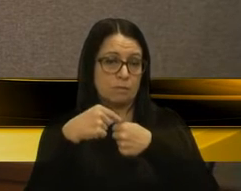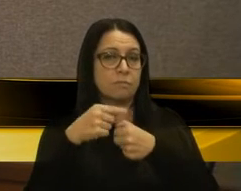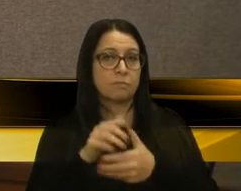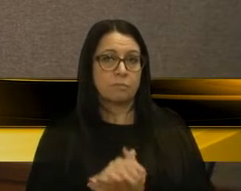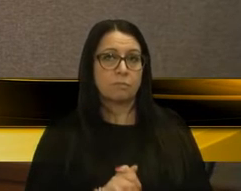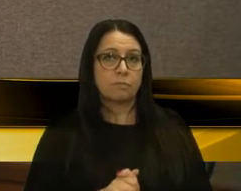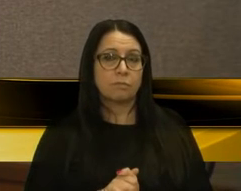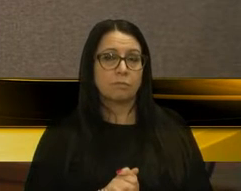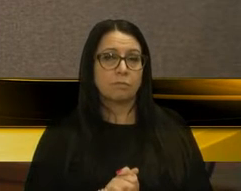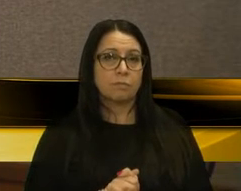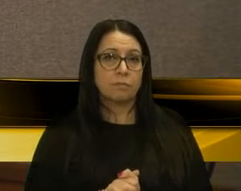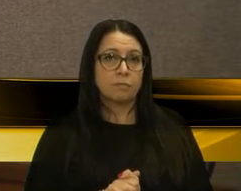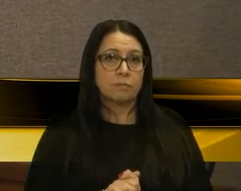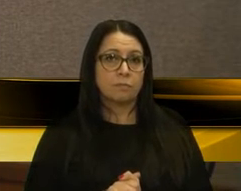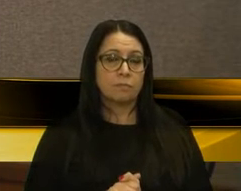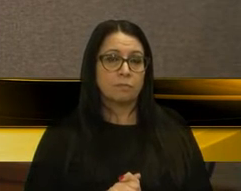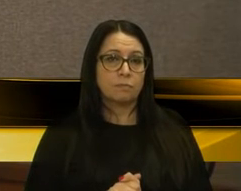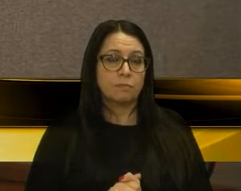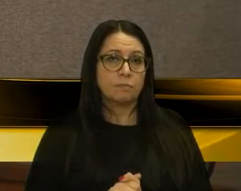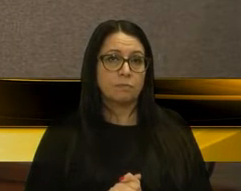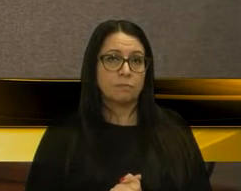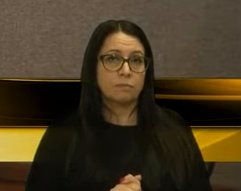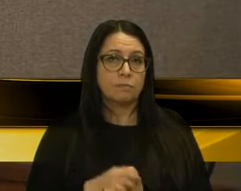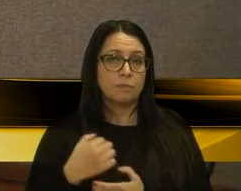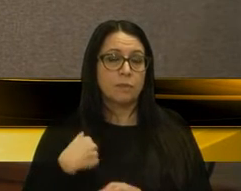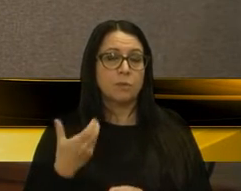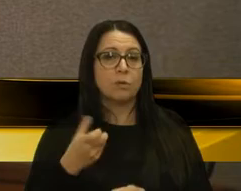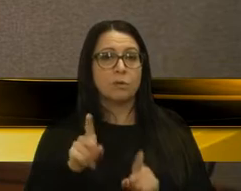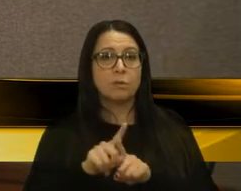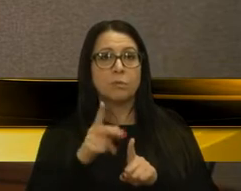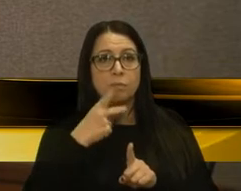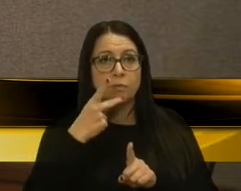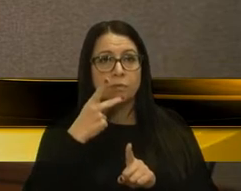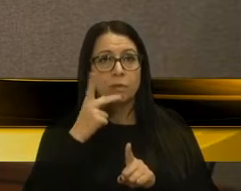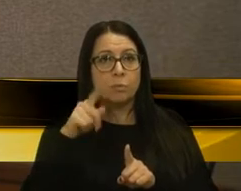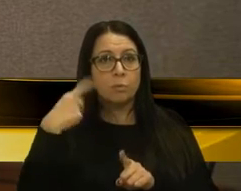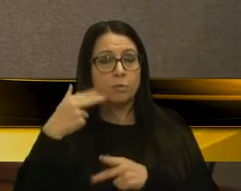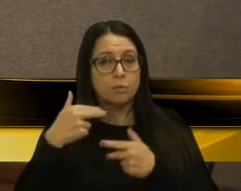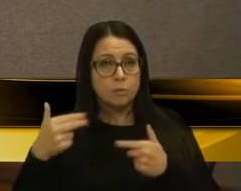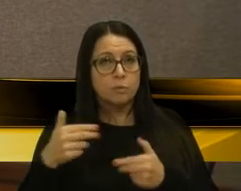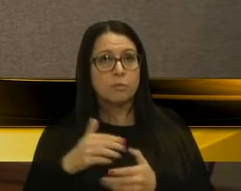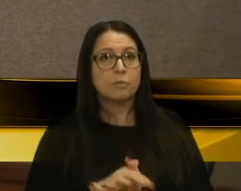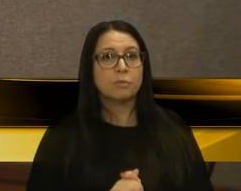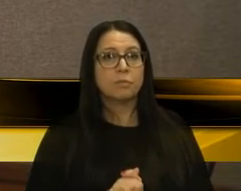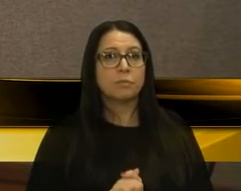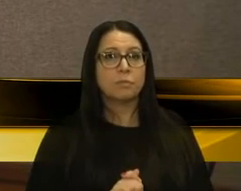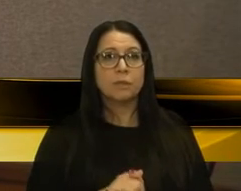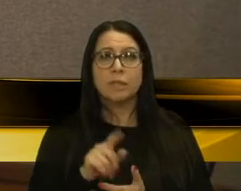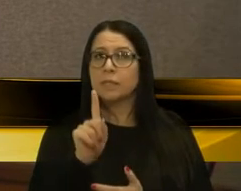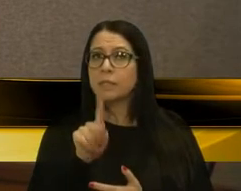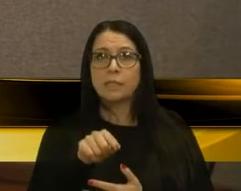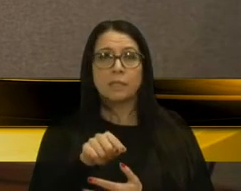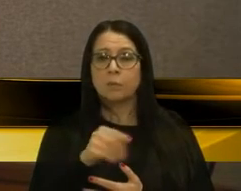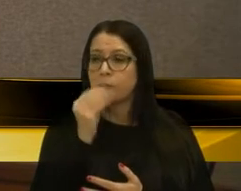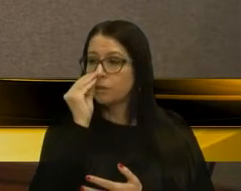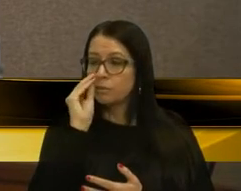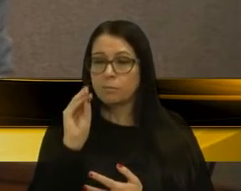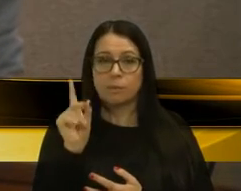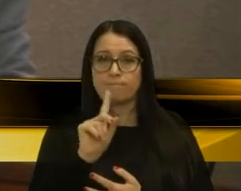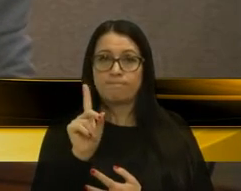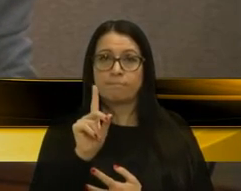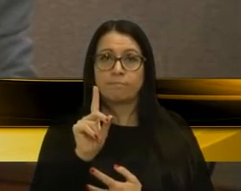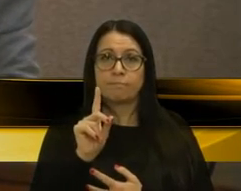eu quero também comentar uma outra situação, que essa nem é de costas, é longe, é fora